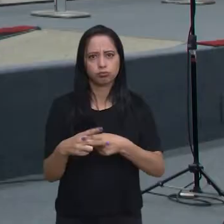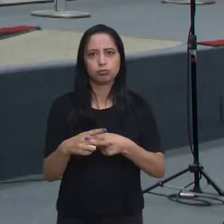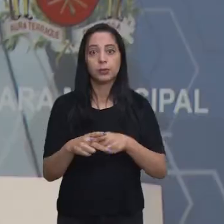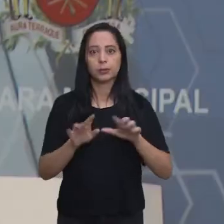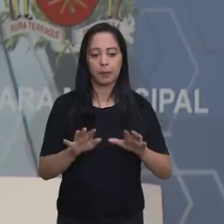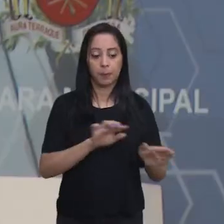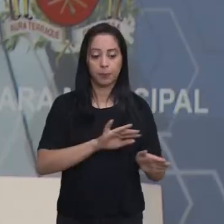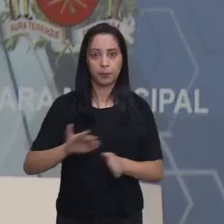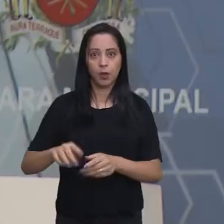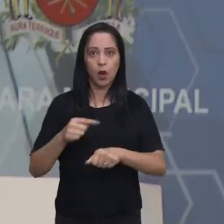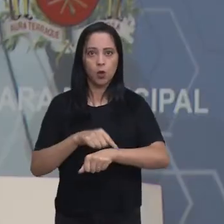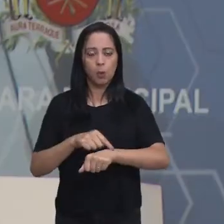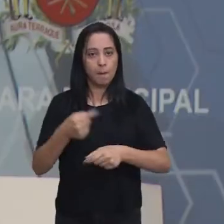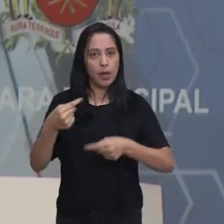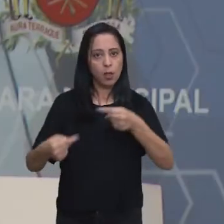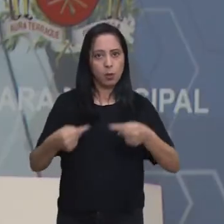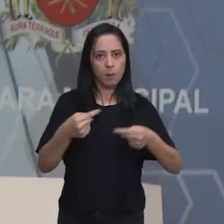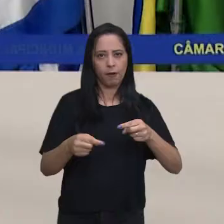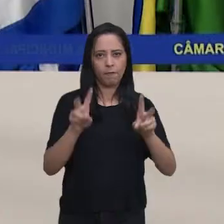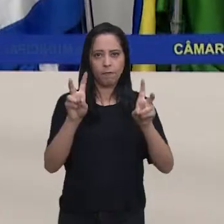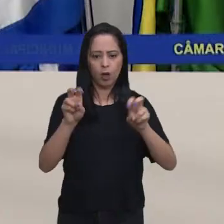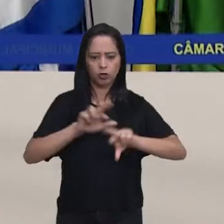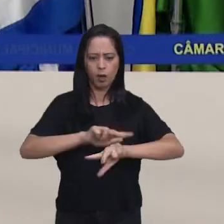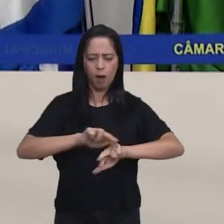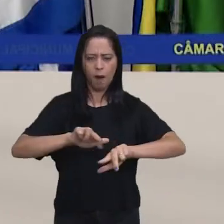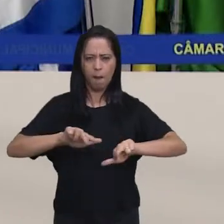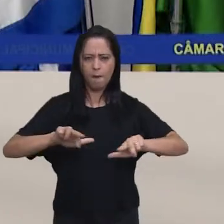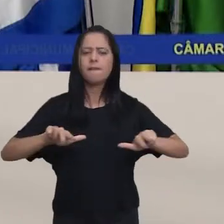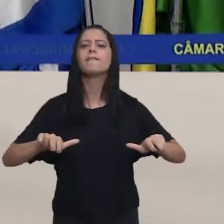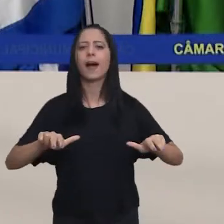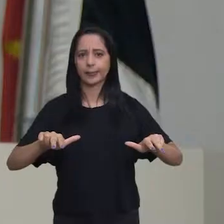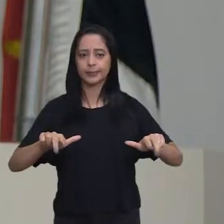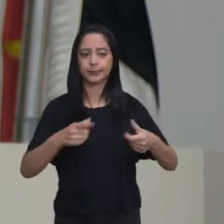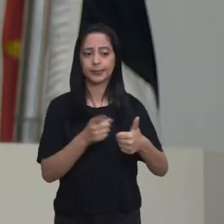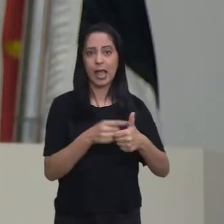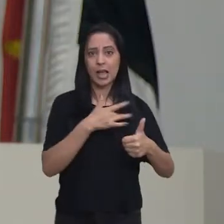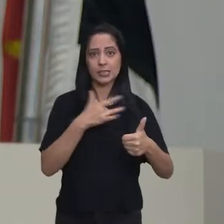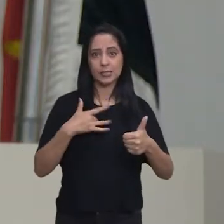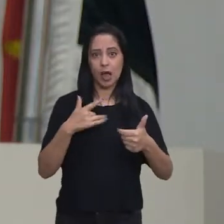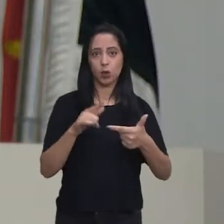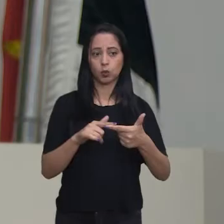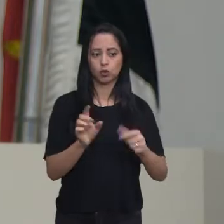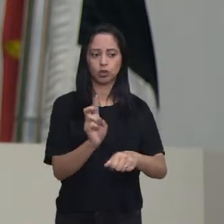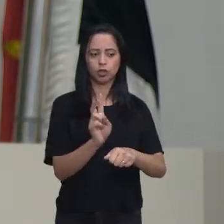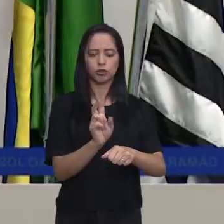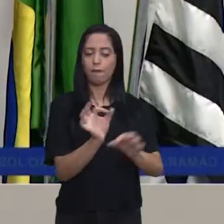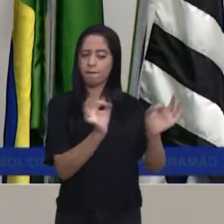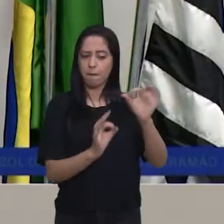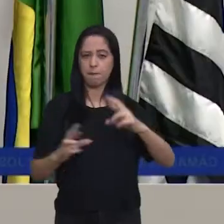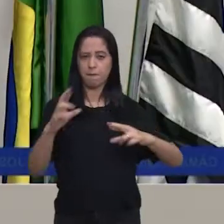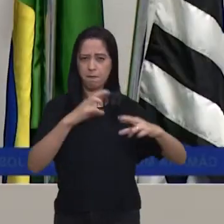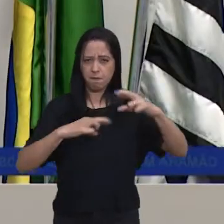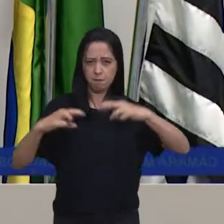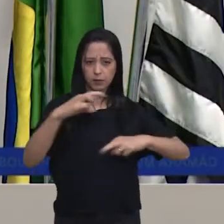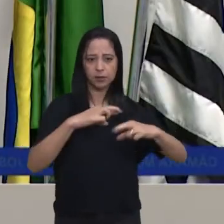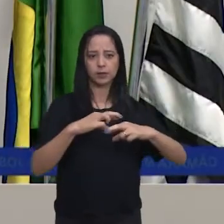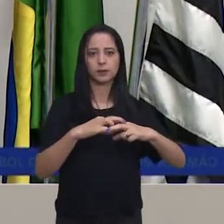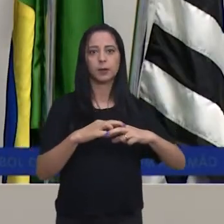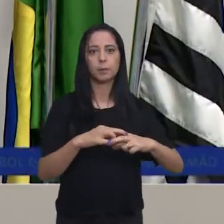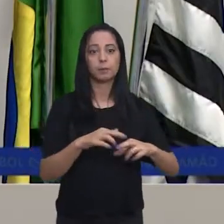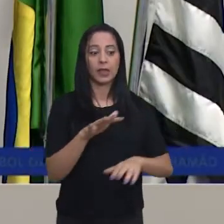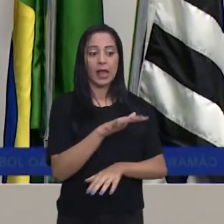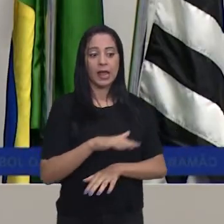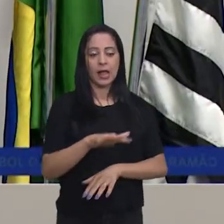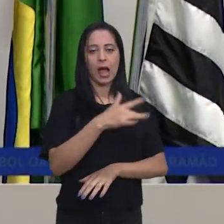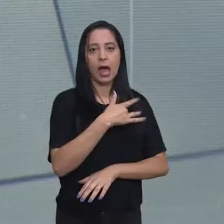pinga-fogo, os principais temas abordados pelos parlamentares foram saúde e fiscalização. Na área da saúde, o